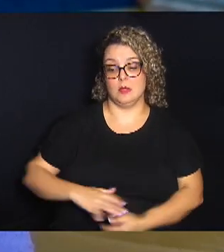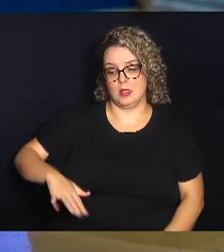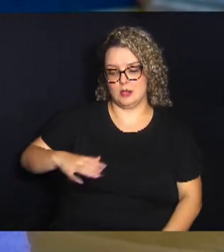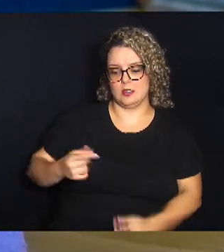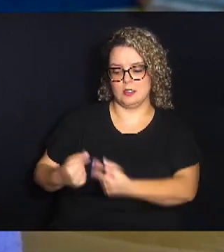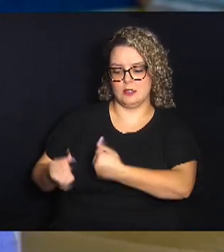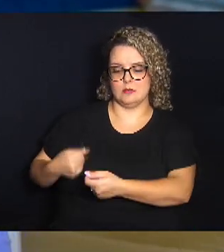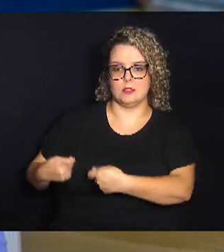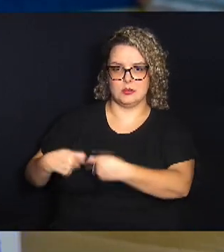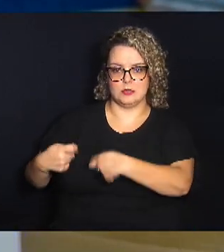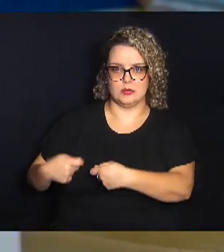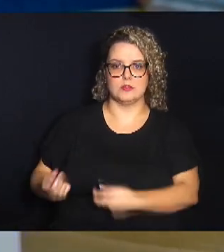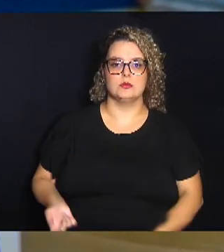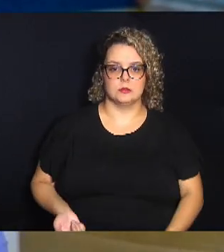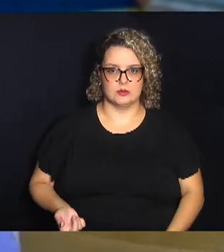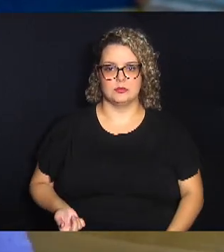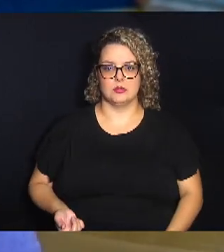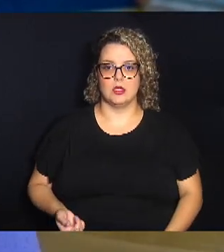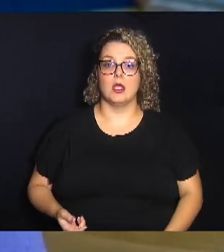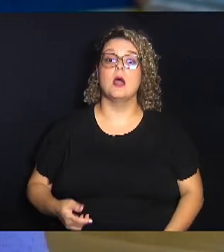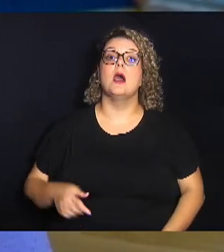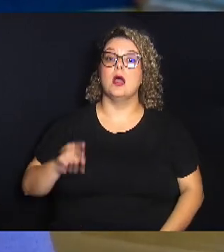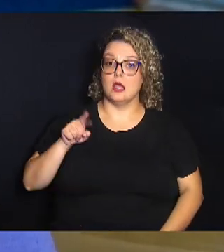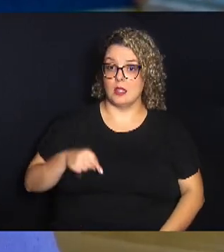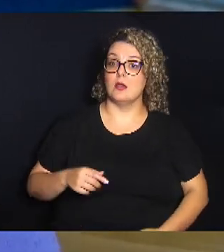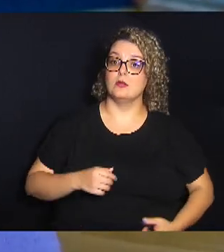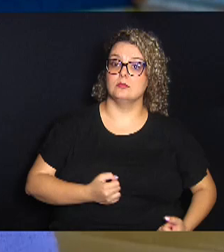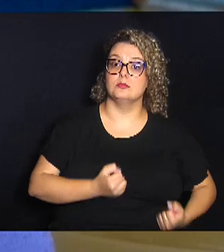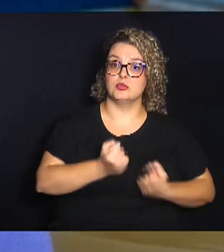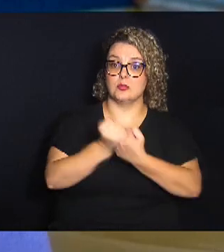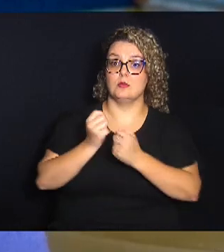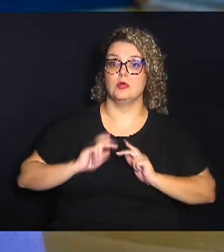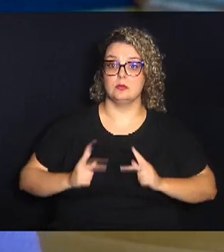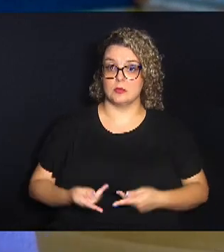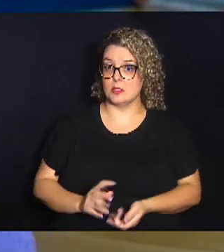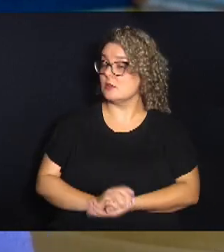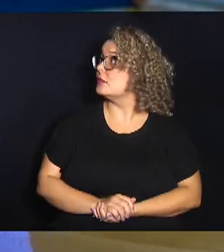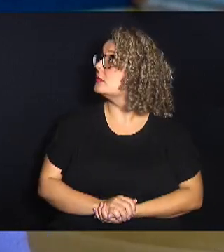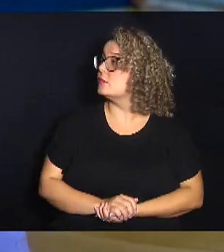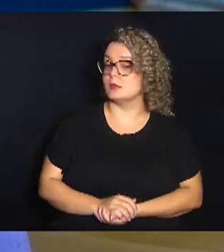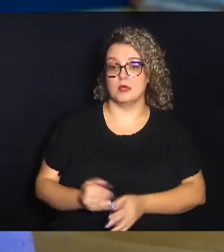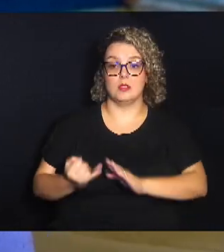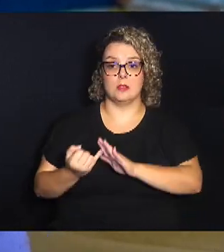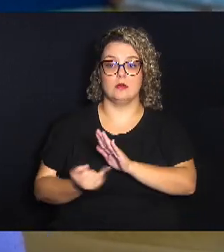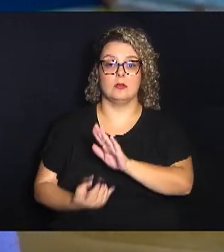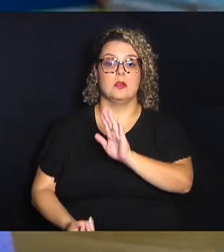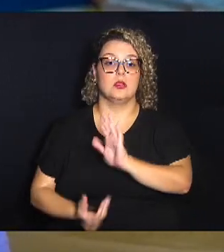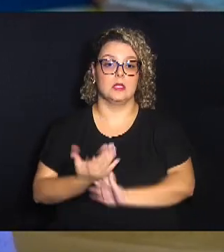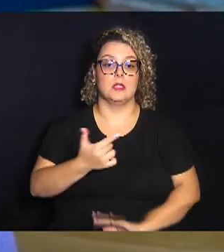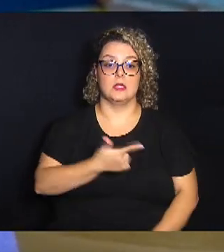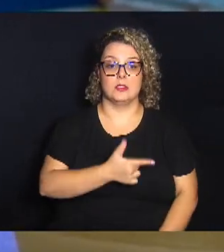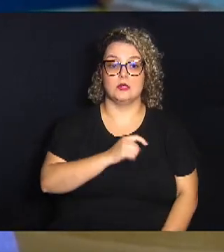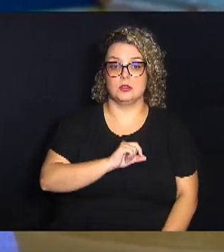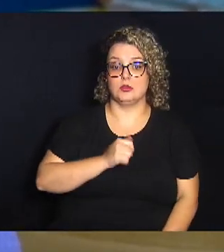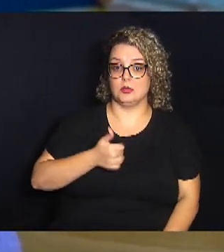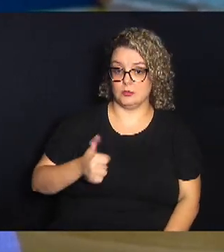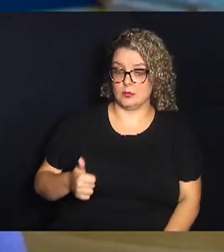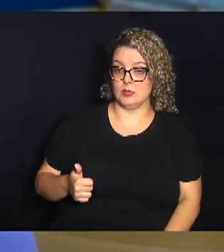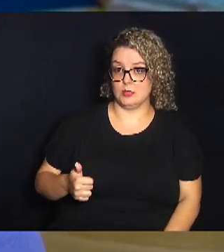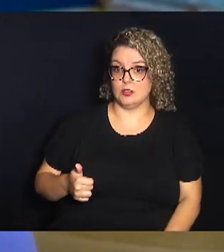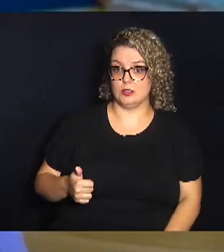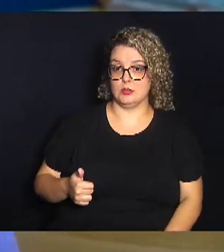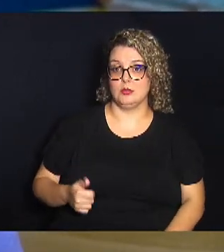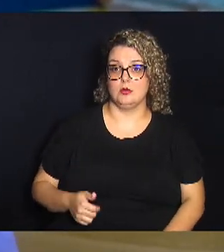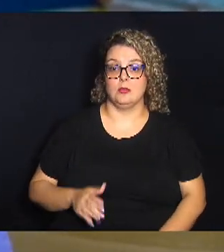a associação tem cumprido o papel de suporte humanitário. A instituição foi criada em 2011 com a necessidade da